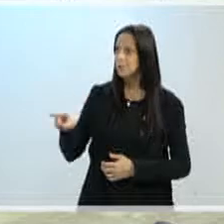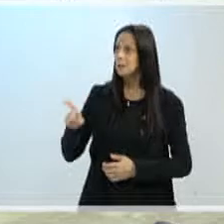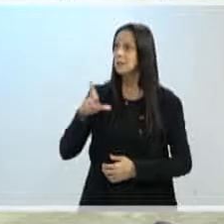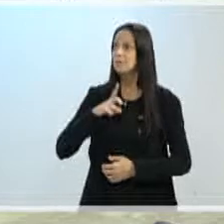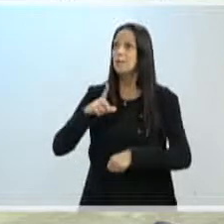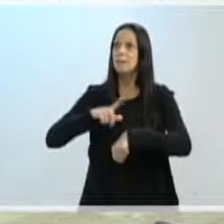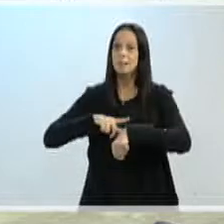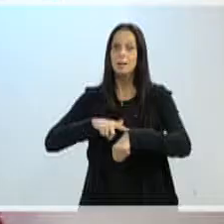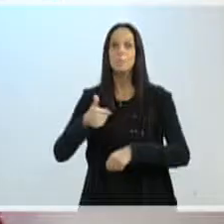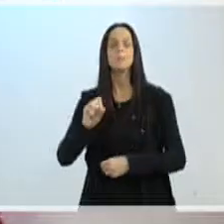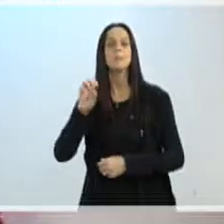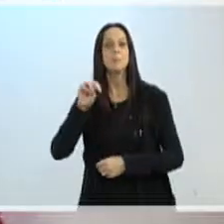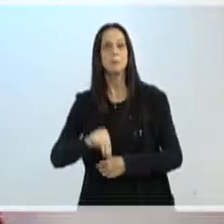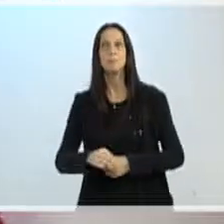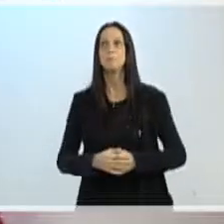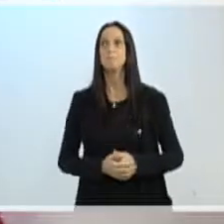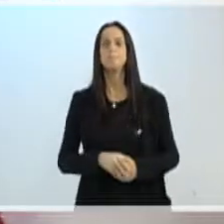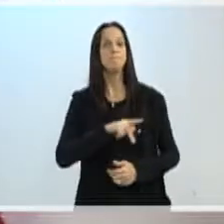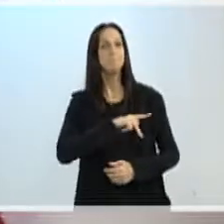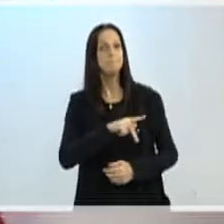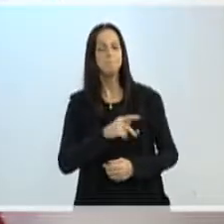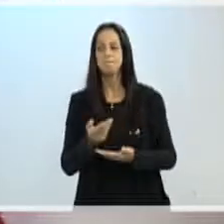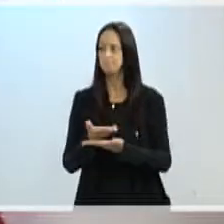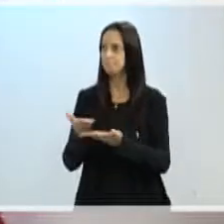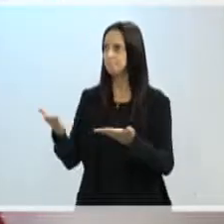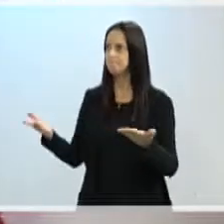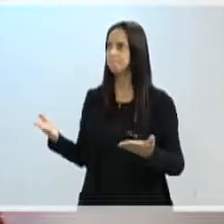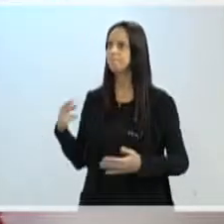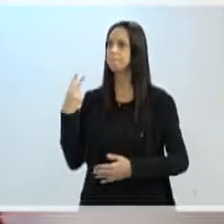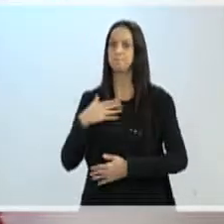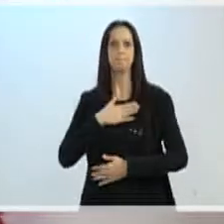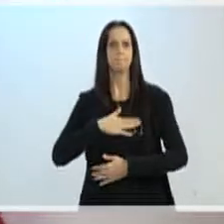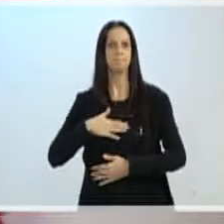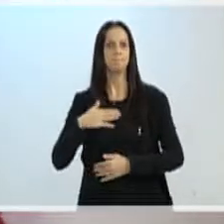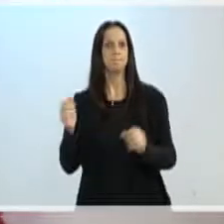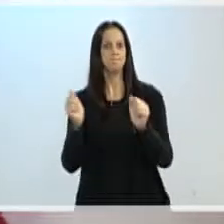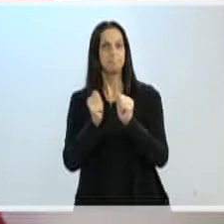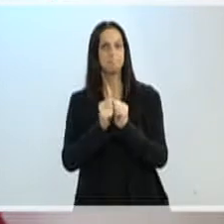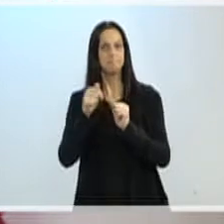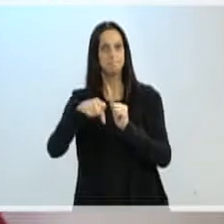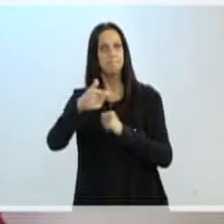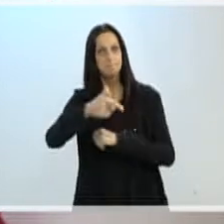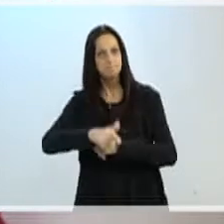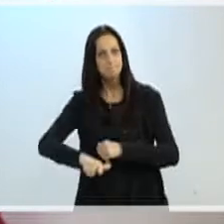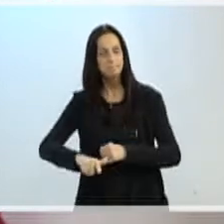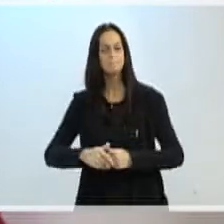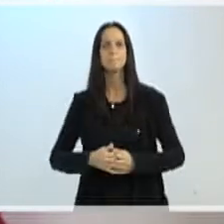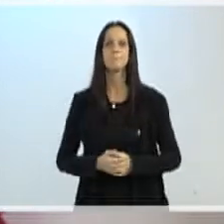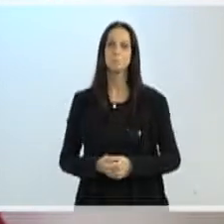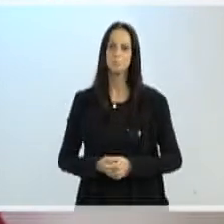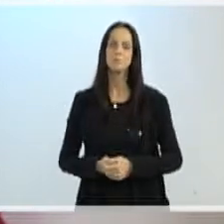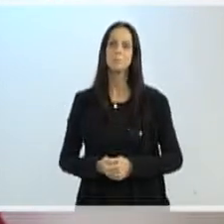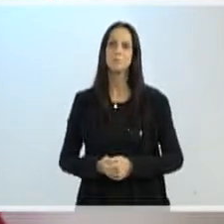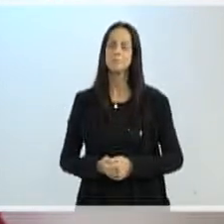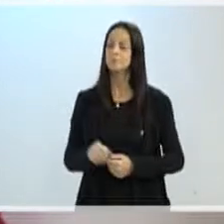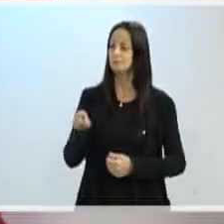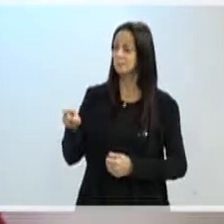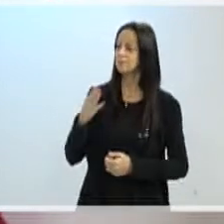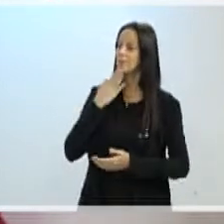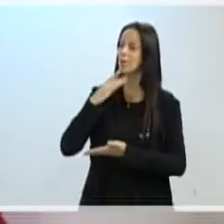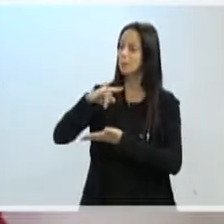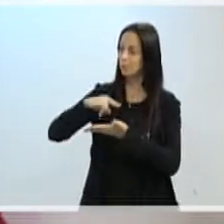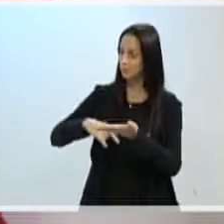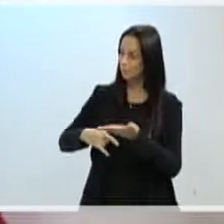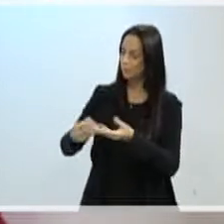Sr. Presidente, Srs. Vereadores, é um prazer estar aqui com os senhores mais uma vez e atendendo então o